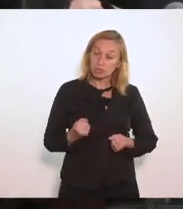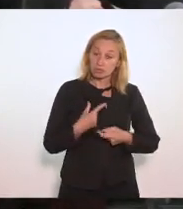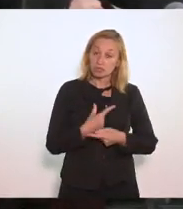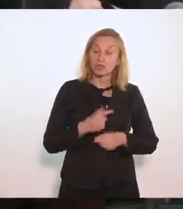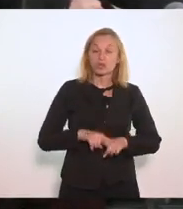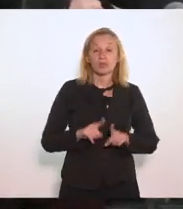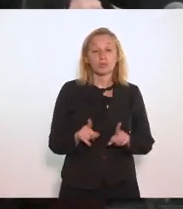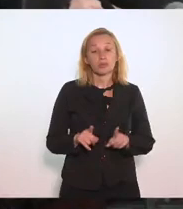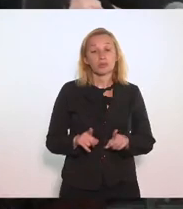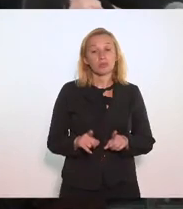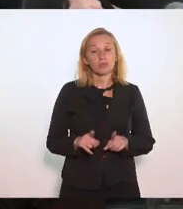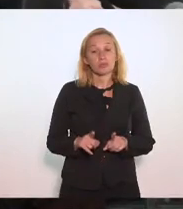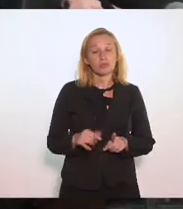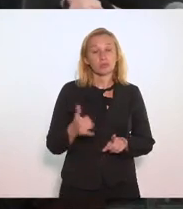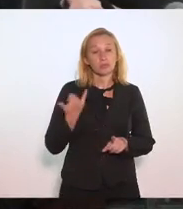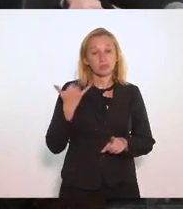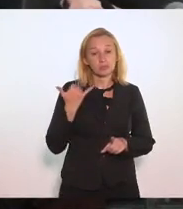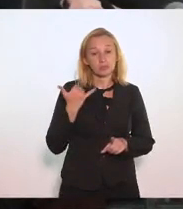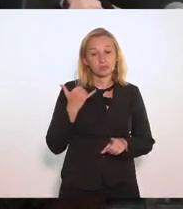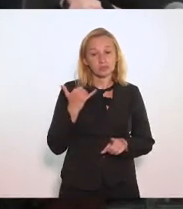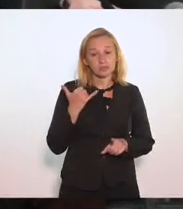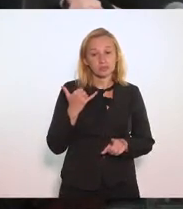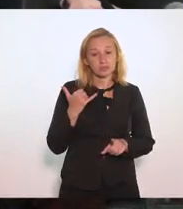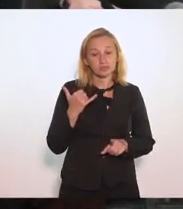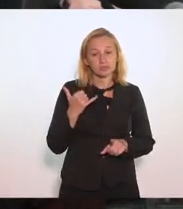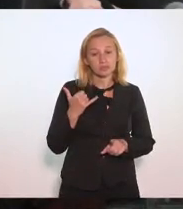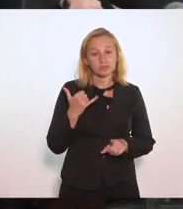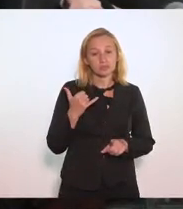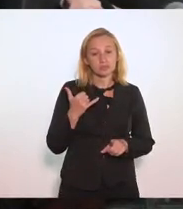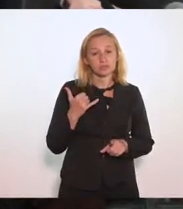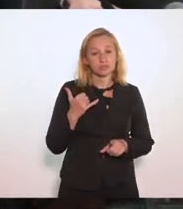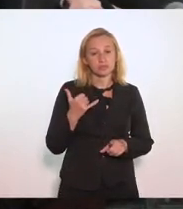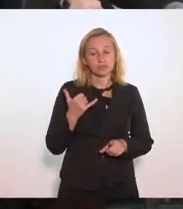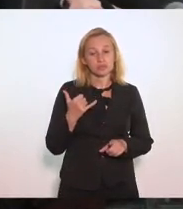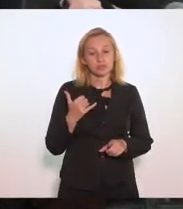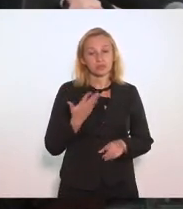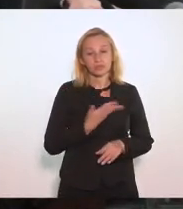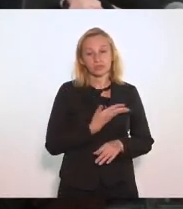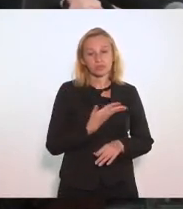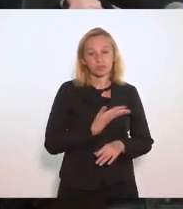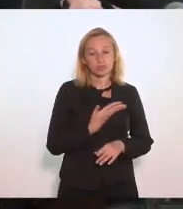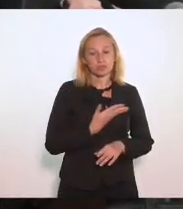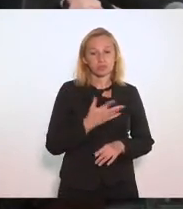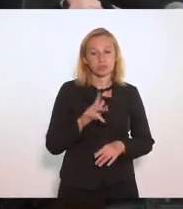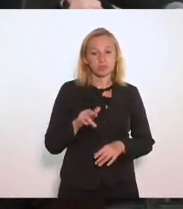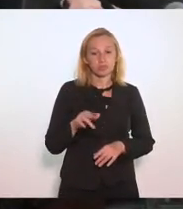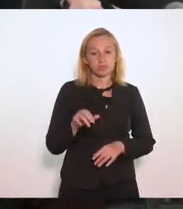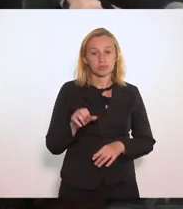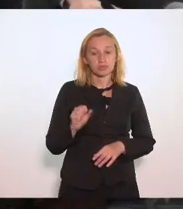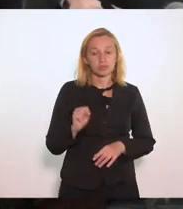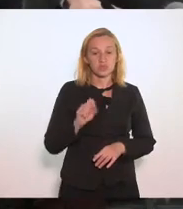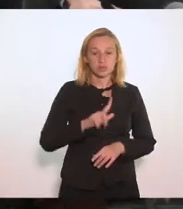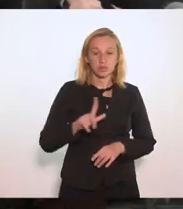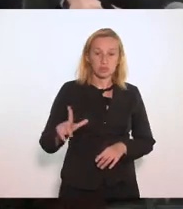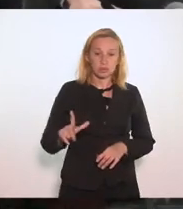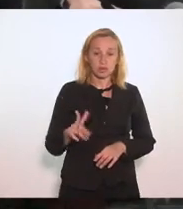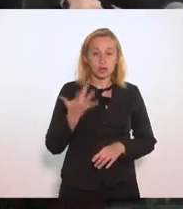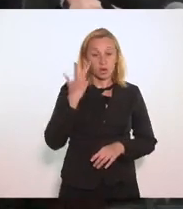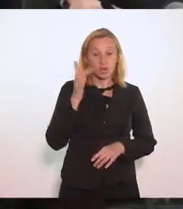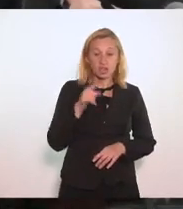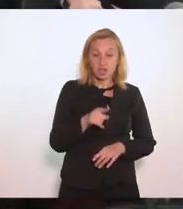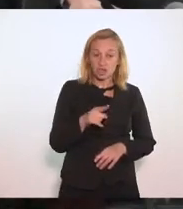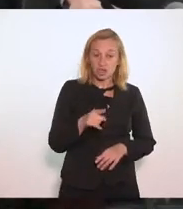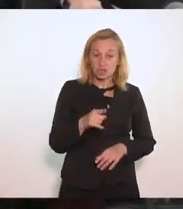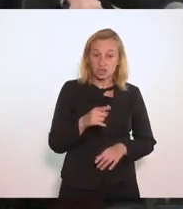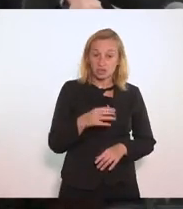A Ao telefonema Aos telefonemas dados Ao meu amigo Meu irmão Samuel Malafaia Eu acho que ele ficou Aborrecido Porque ele não